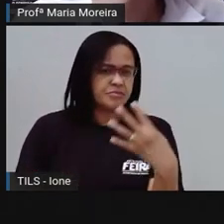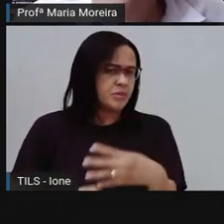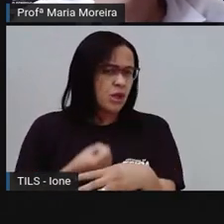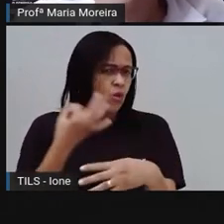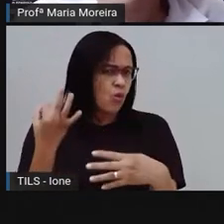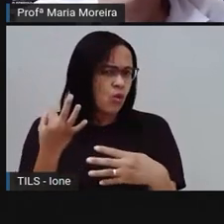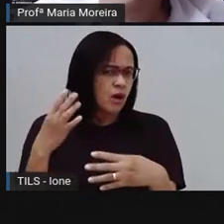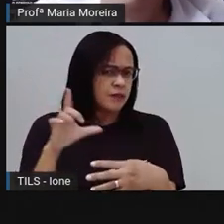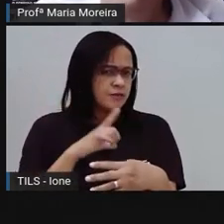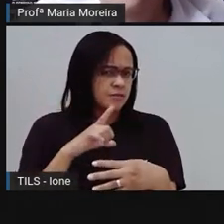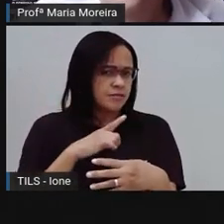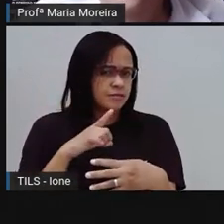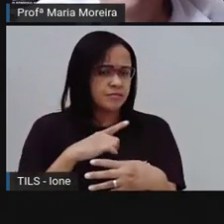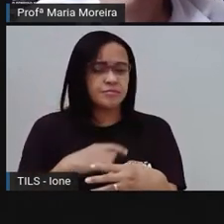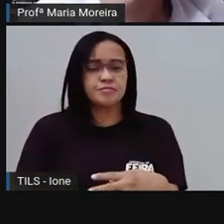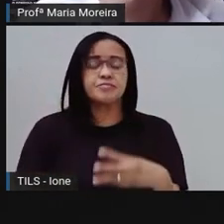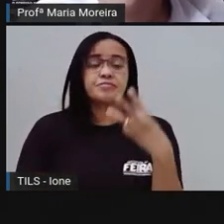vezes?